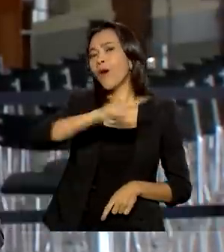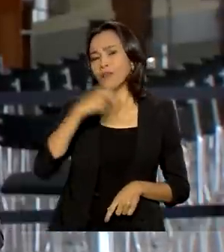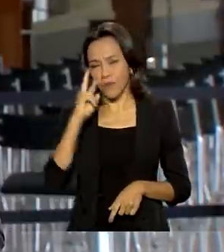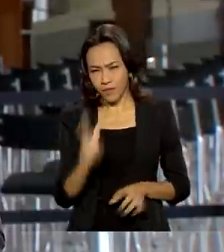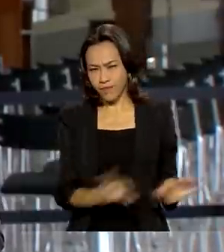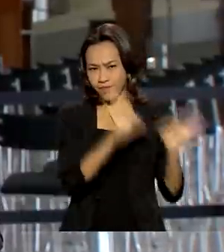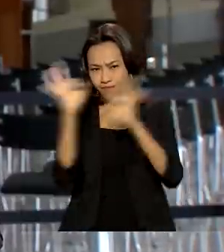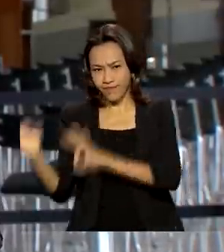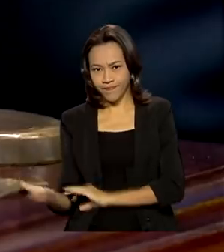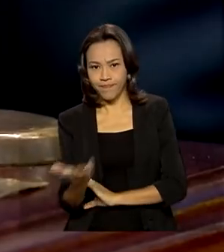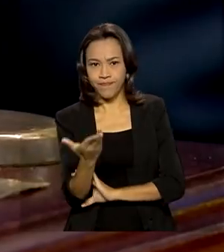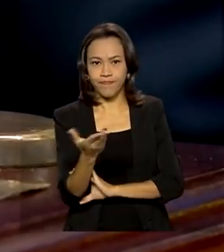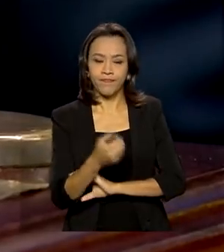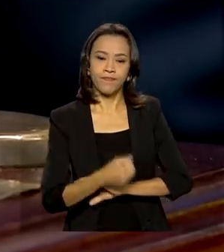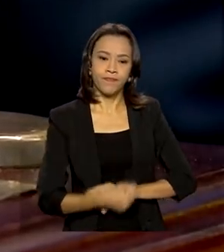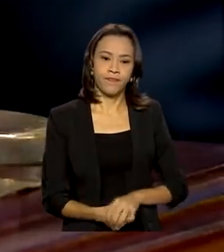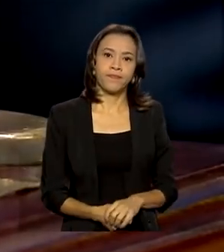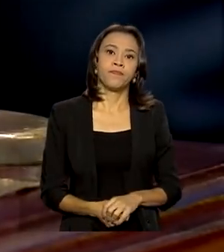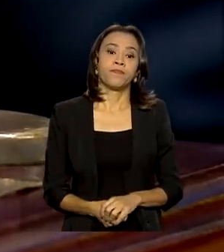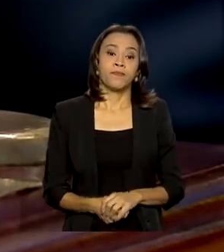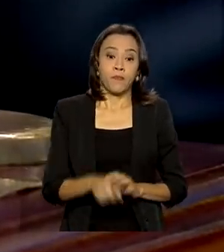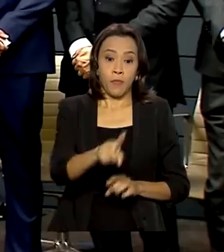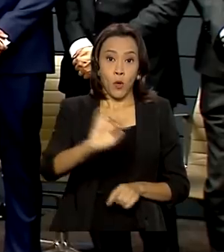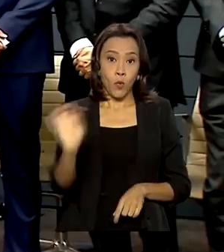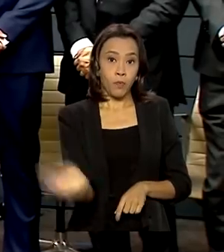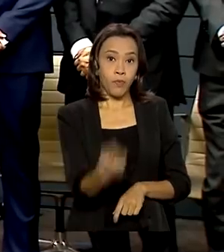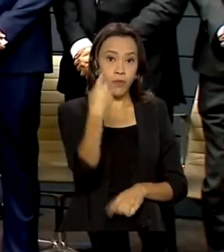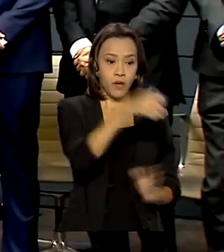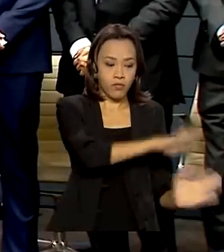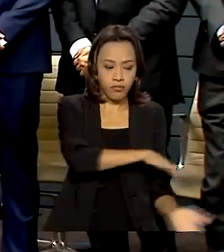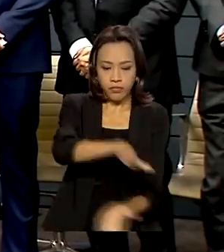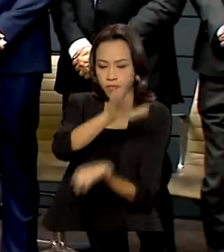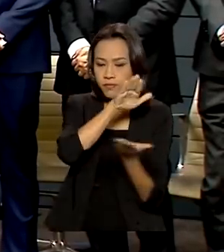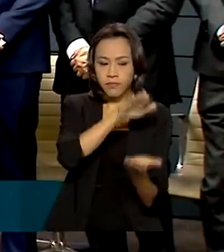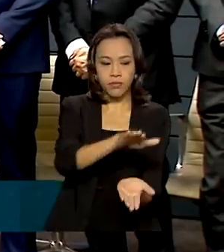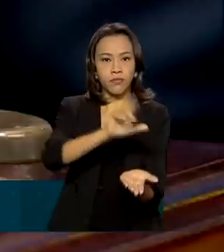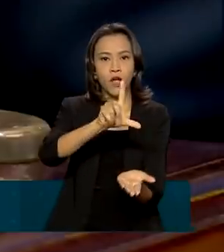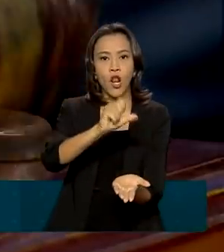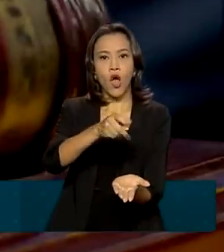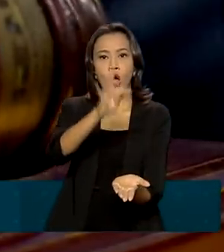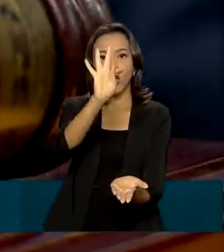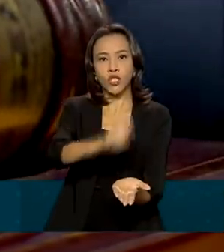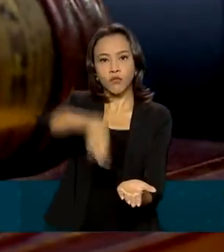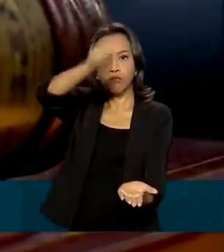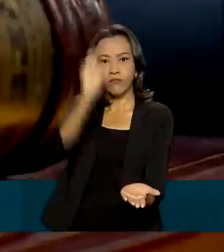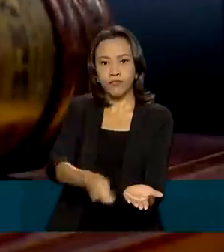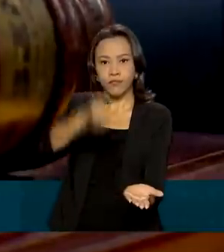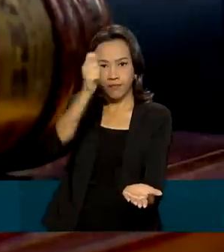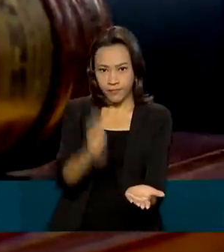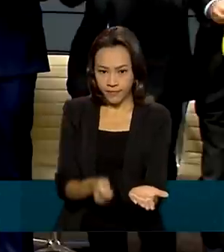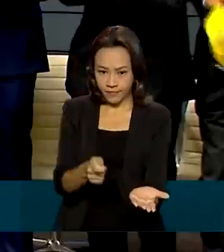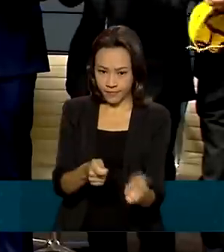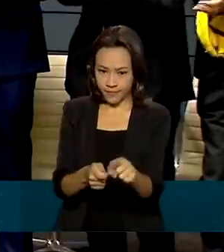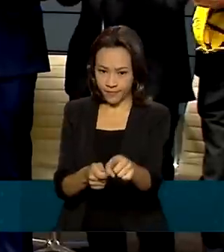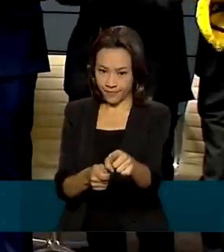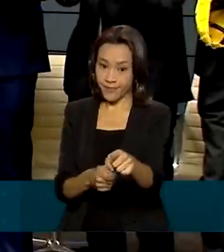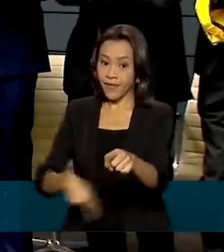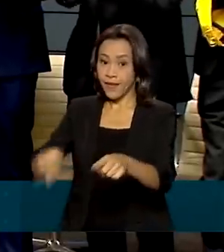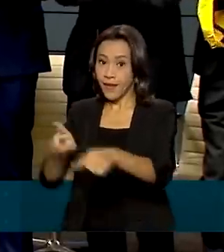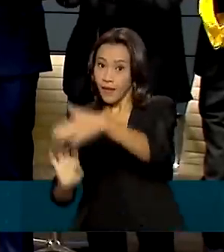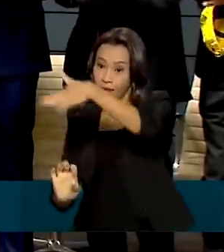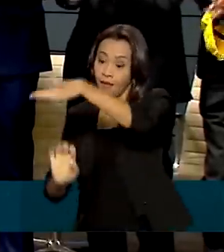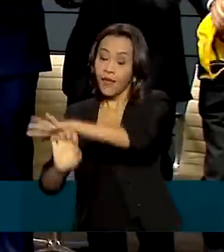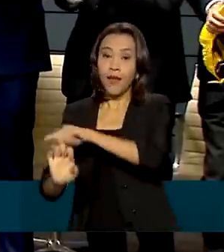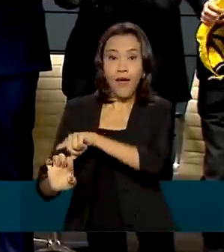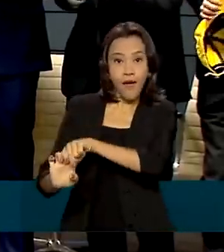Vamos ver. O primeiro lote do leilão do 5G foi vencido pela Winit 2, que se tornou uma nova